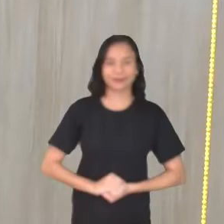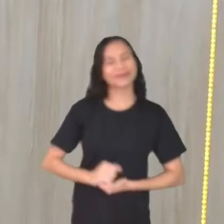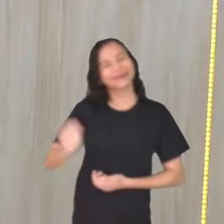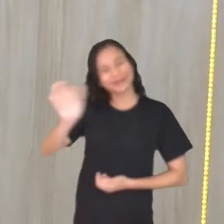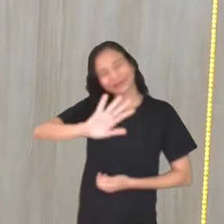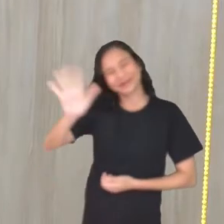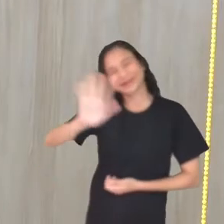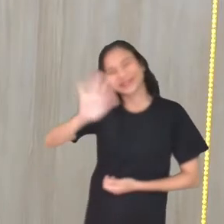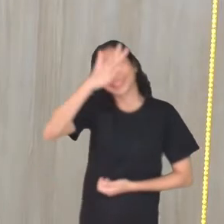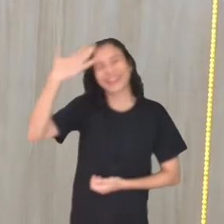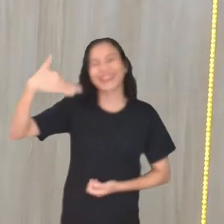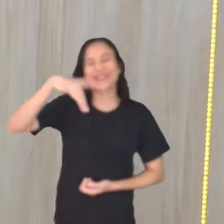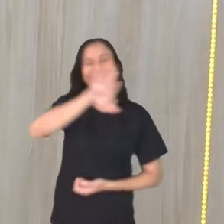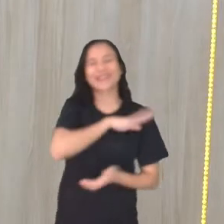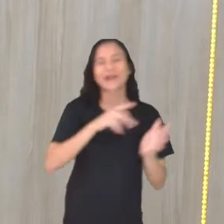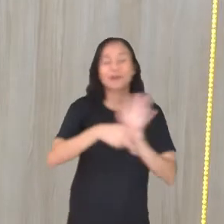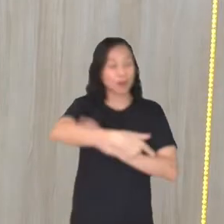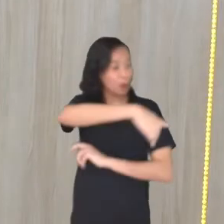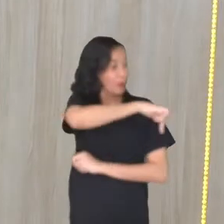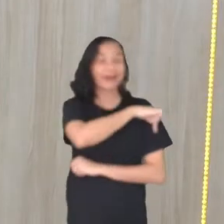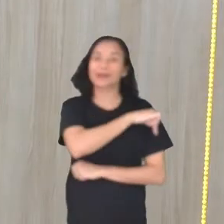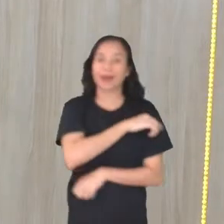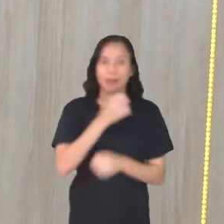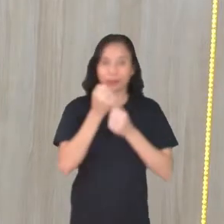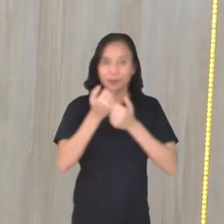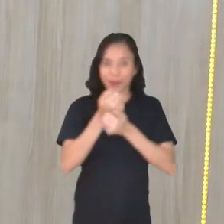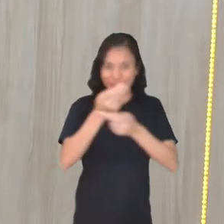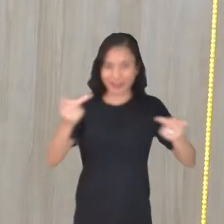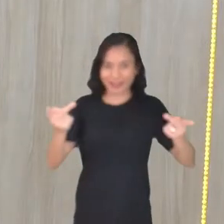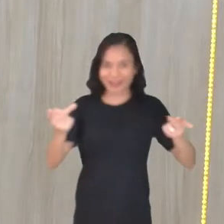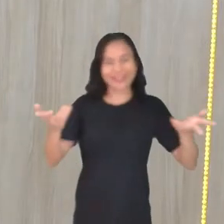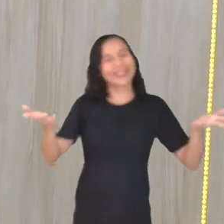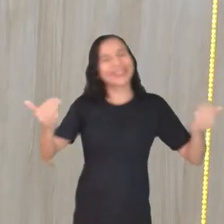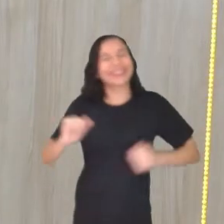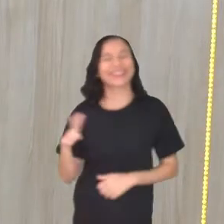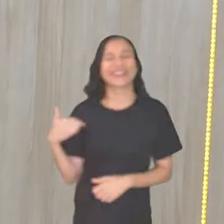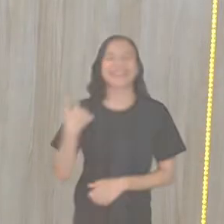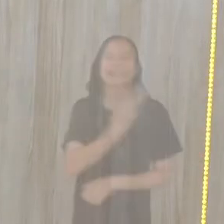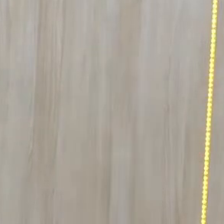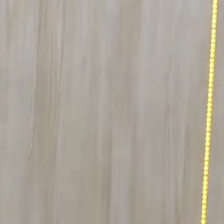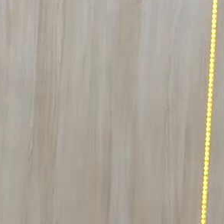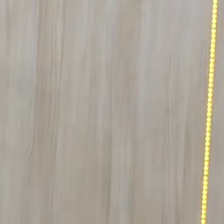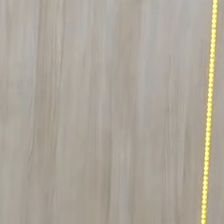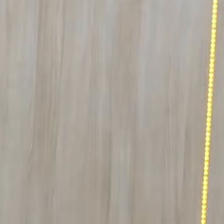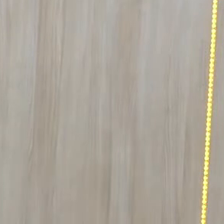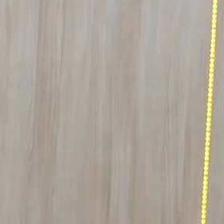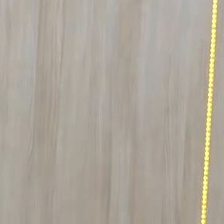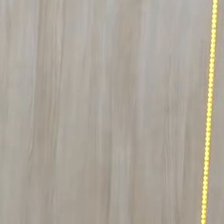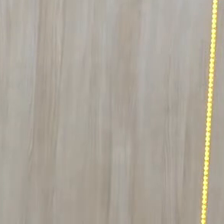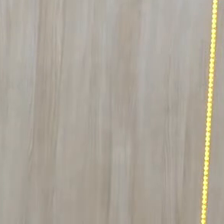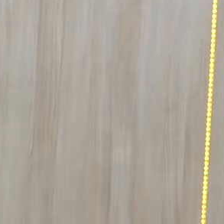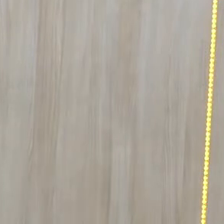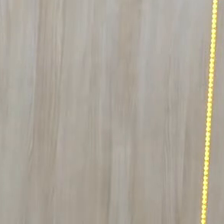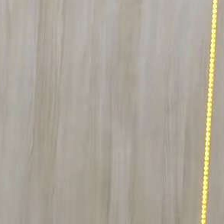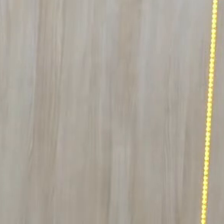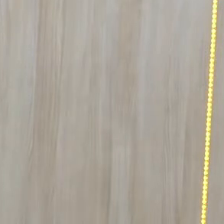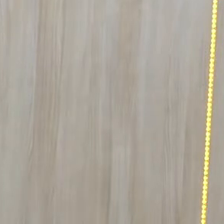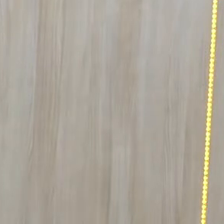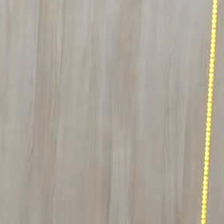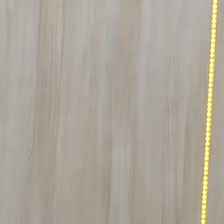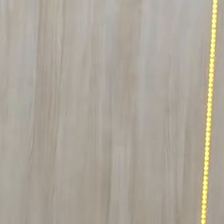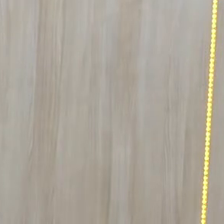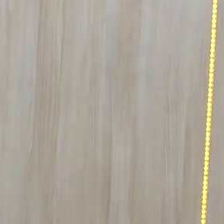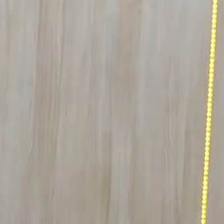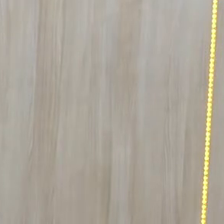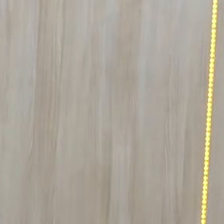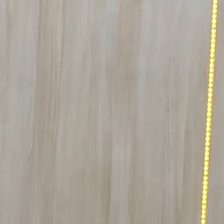Olá, meu povo do sétimo ano! Tudo bem com vocês? Estamos novamente aqui para mais uma aula de história do